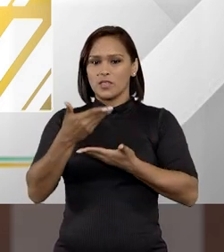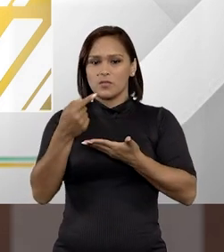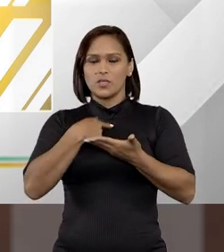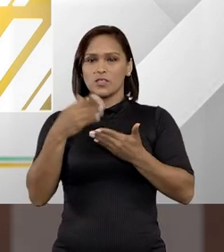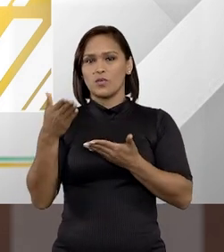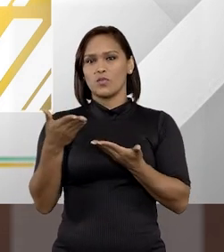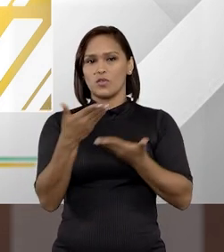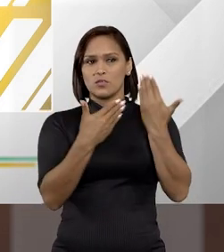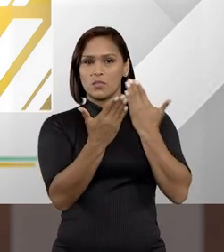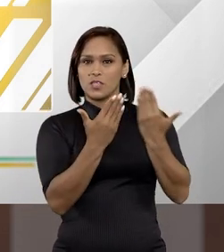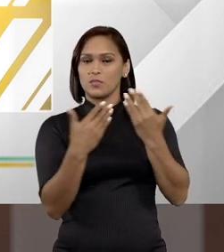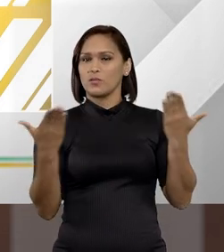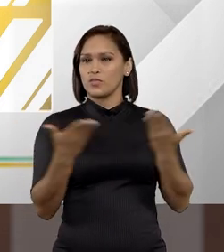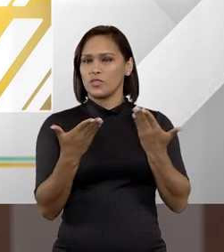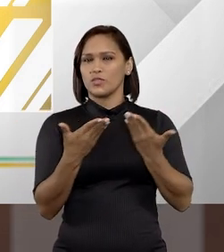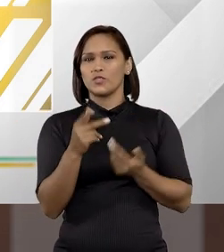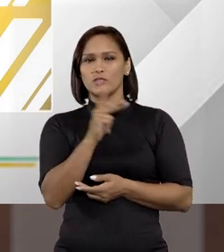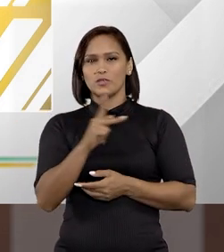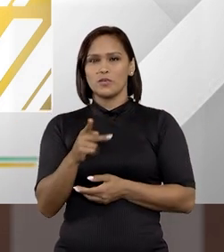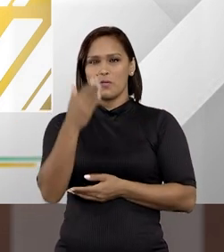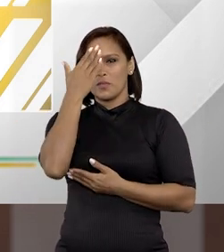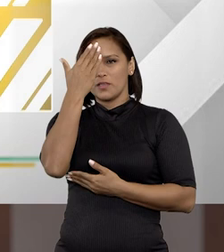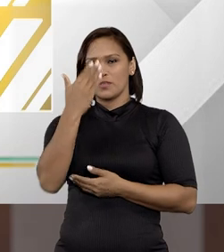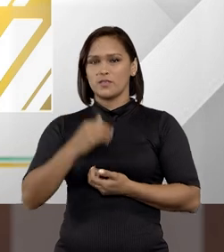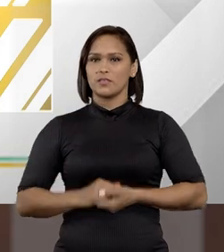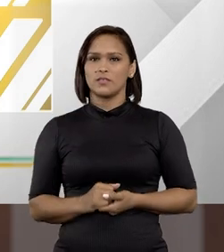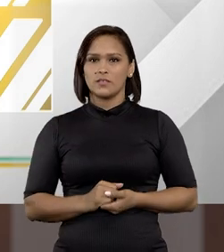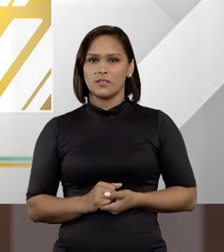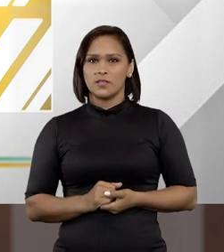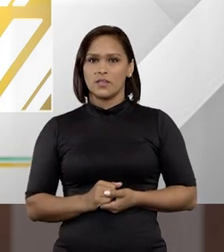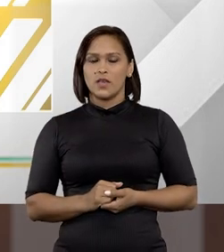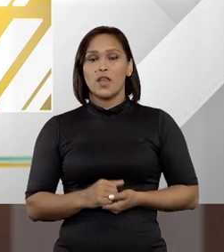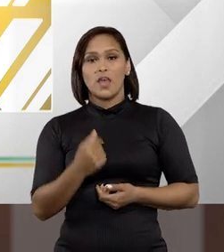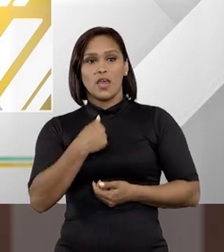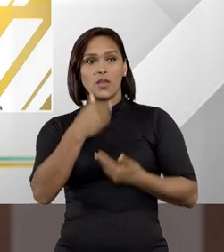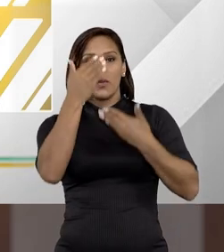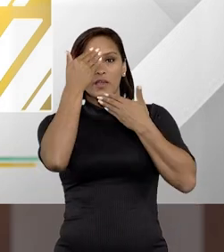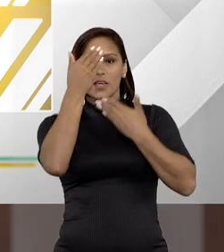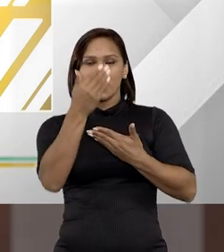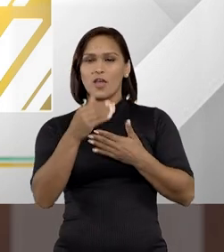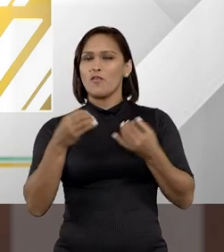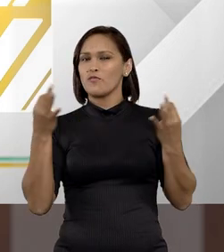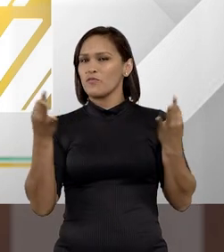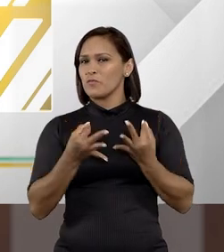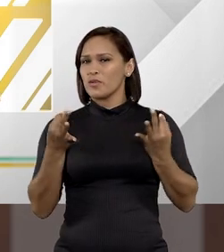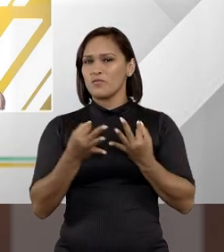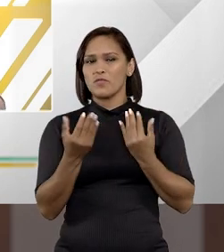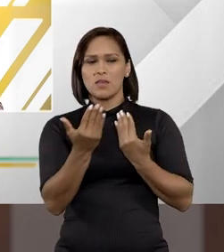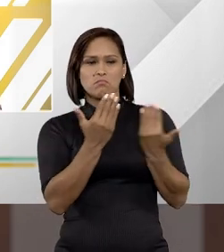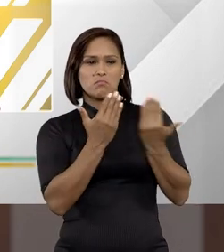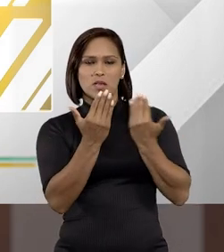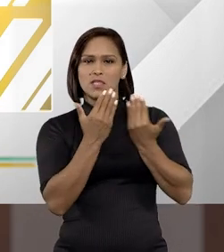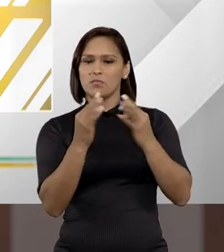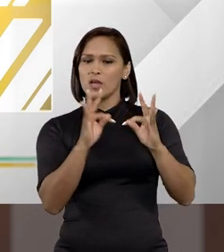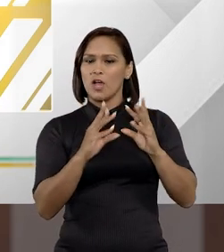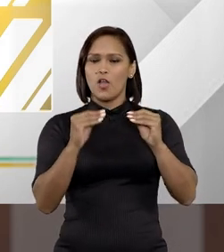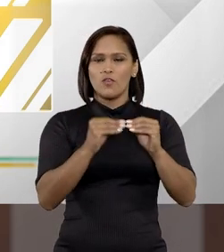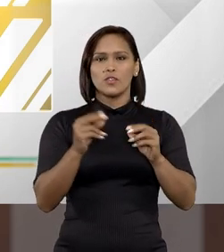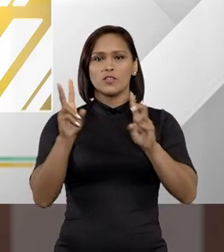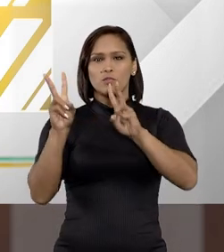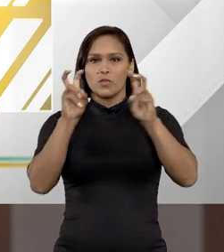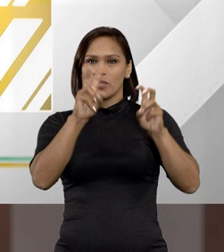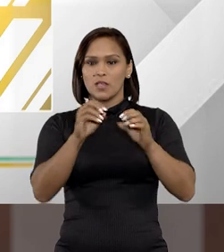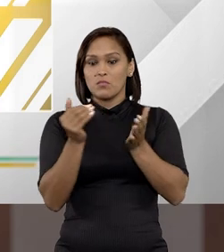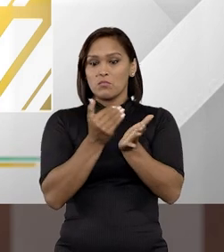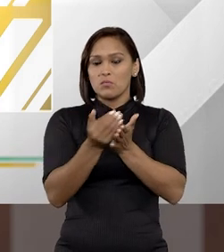participação no nosso bate-papo de hoje. Professora, obrigada. Eu que agradeço, foi ótimo bater papo com vocês sobre esse